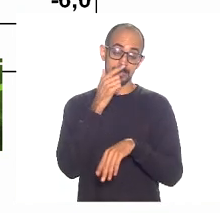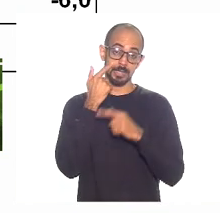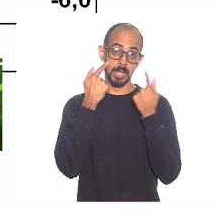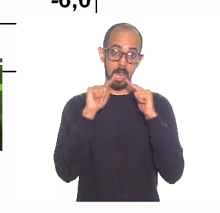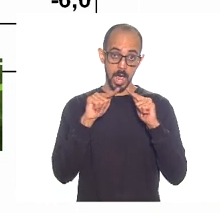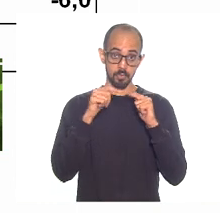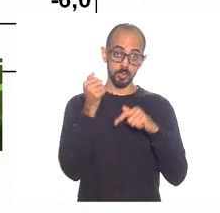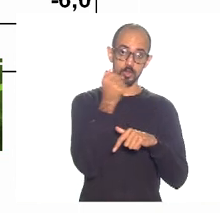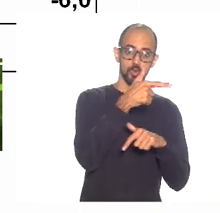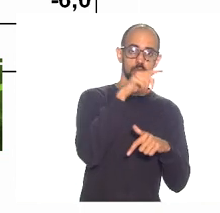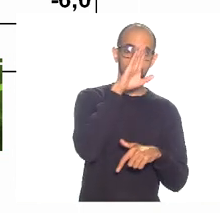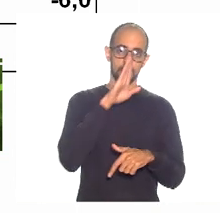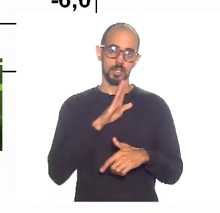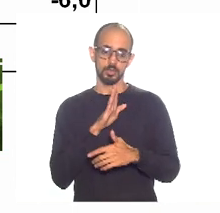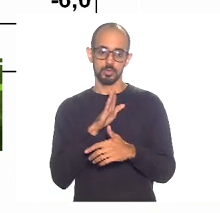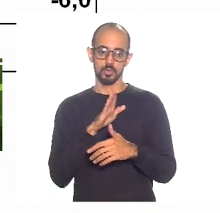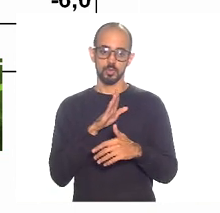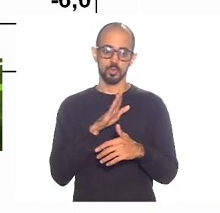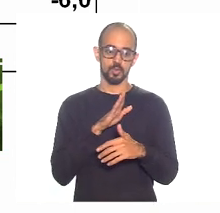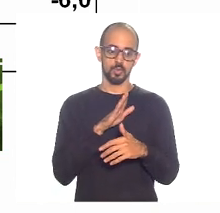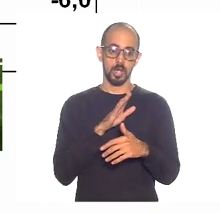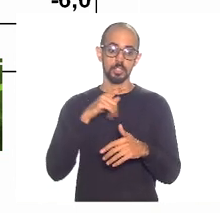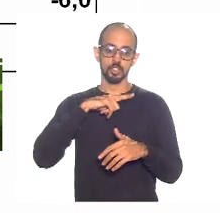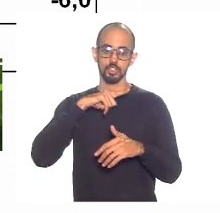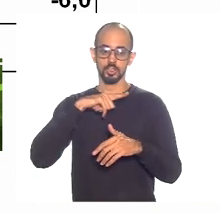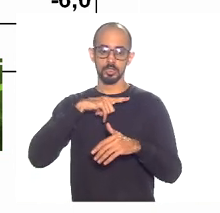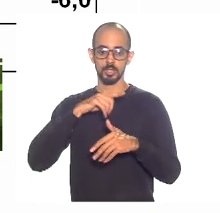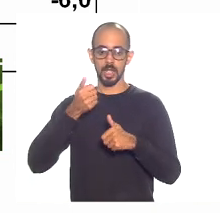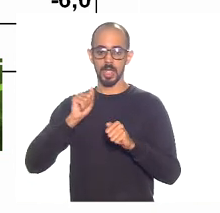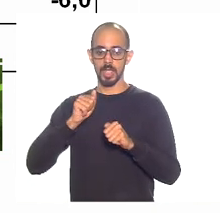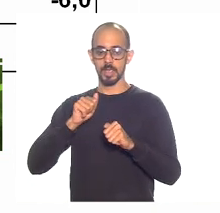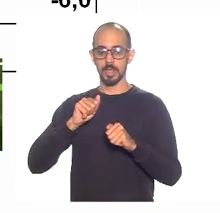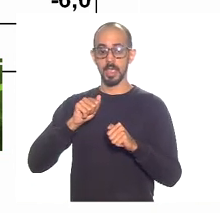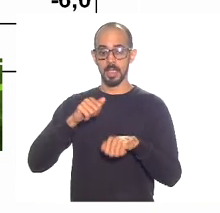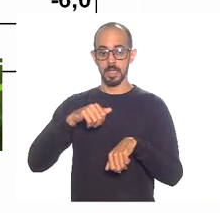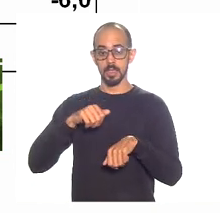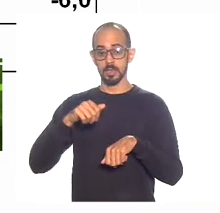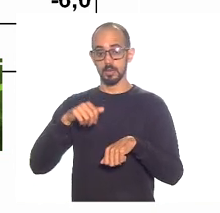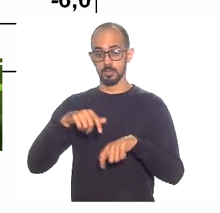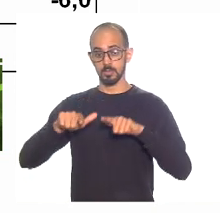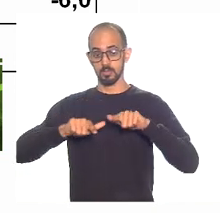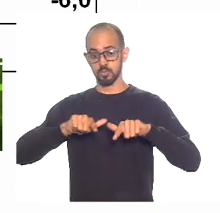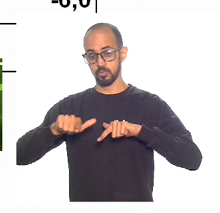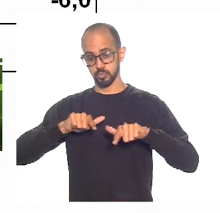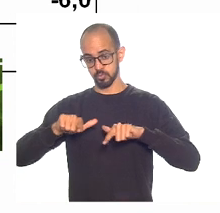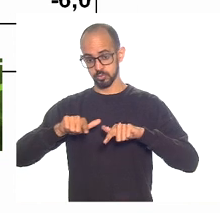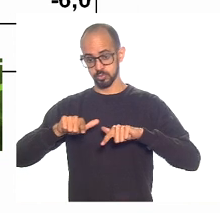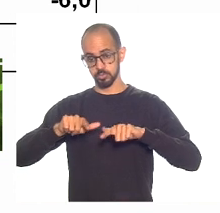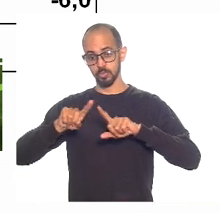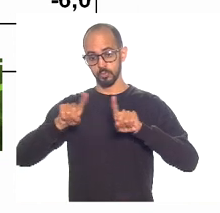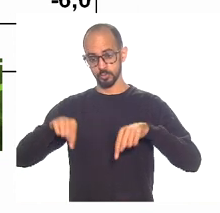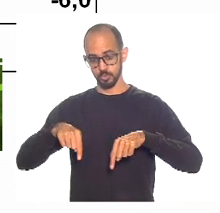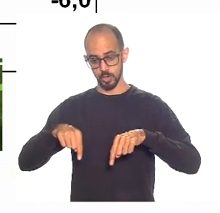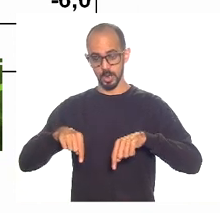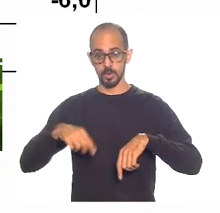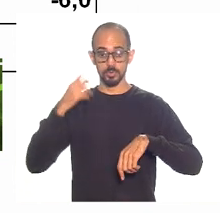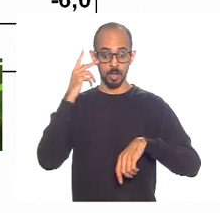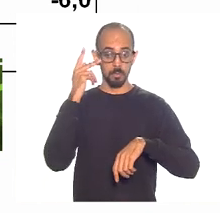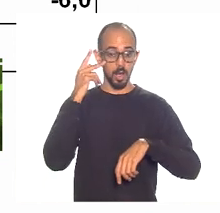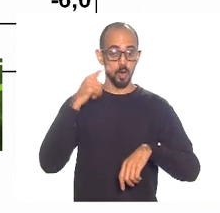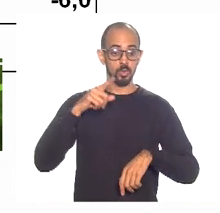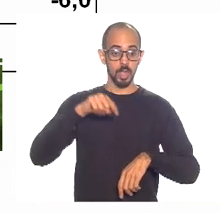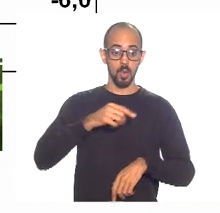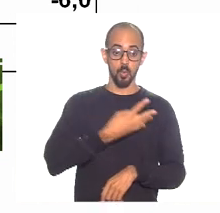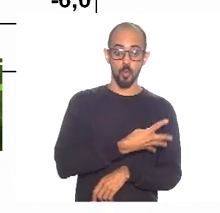o Estado do Rio de Janeiro, apesar de ter um estoque de empregos, quer dizer, muito menor do que São Paulo, um terço de São Paulo, um quarto de São Paulo,